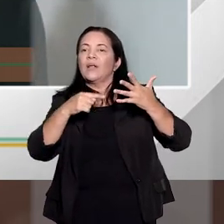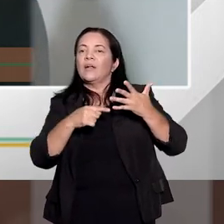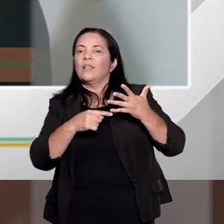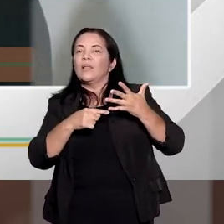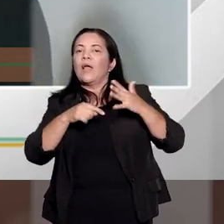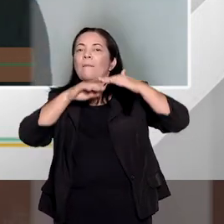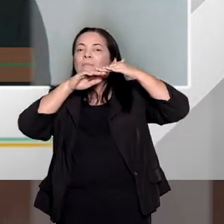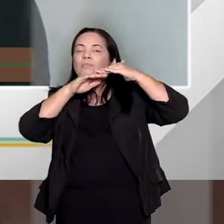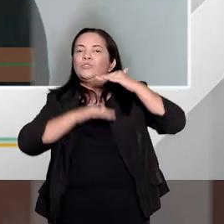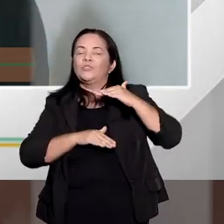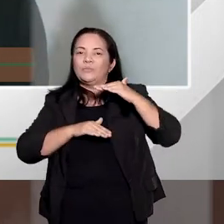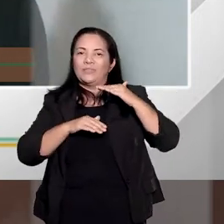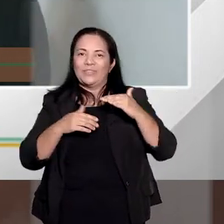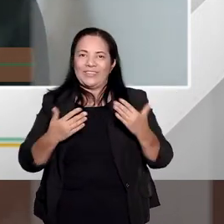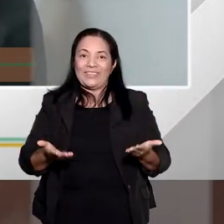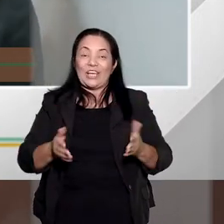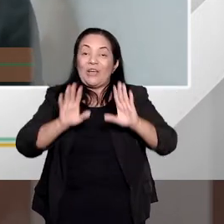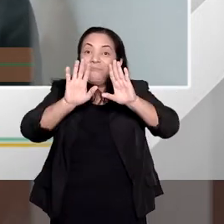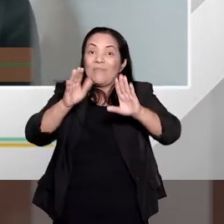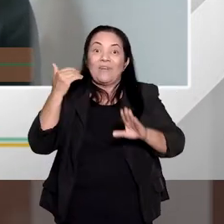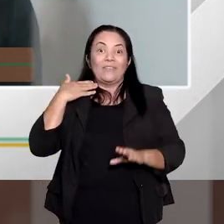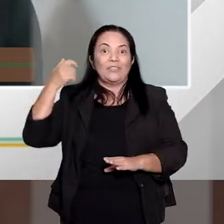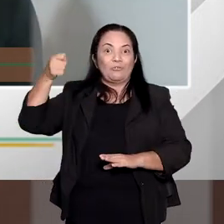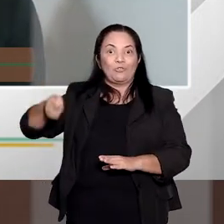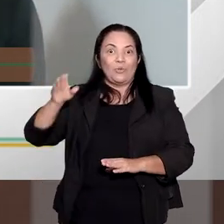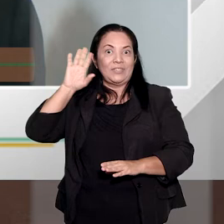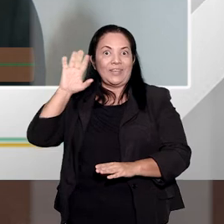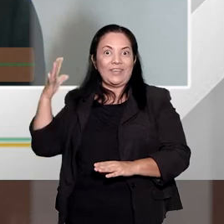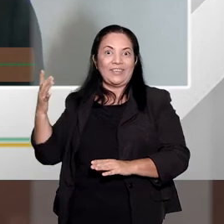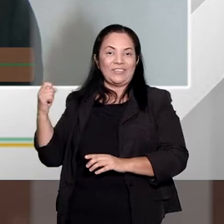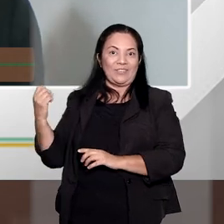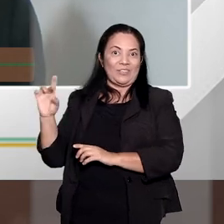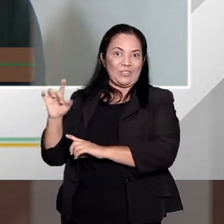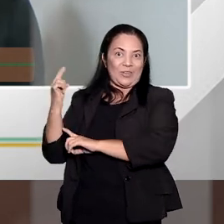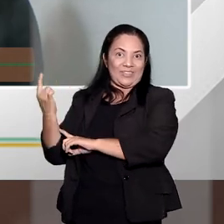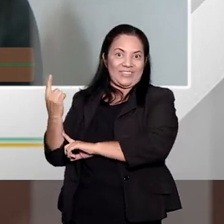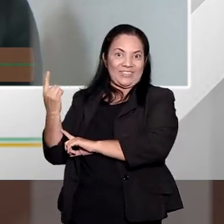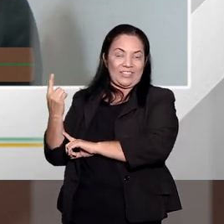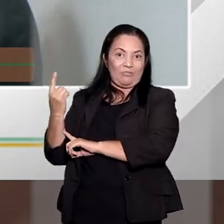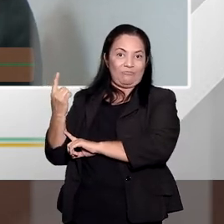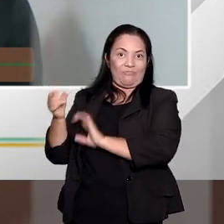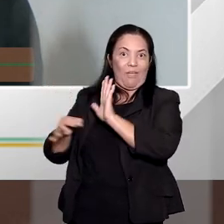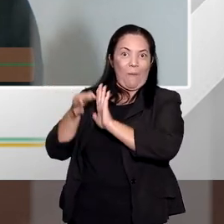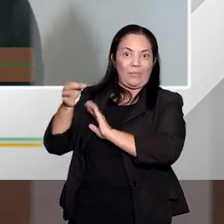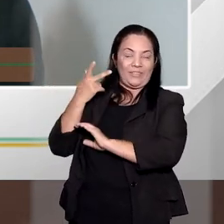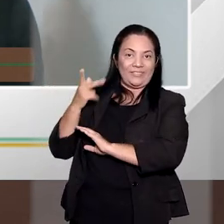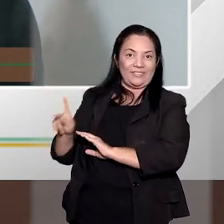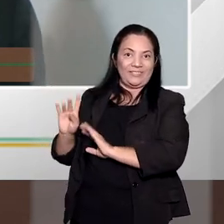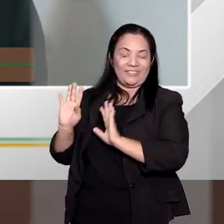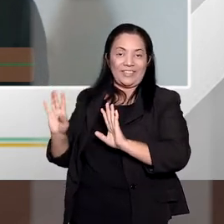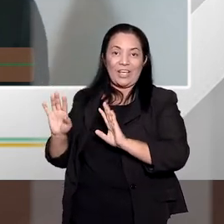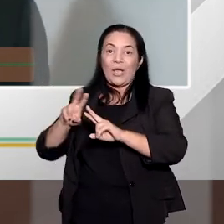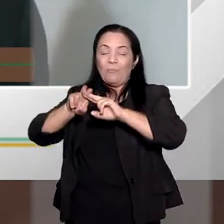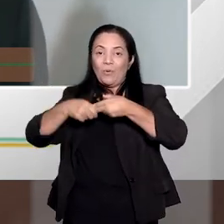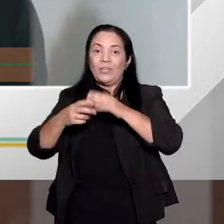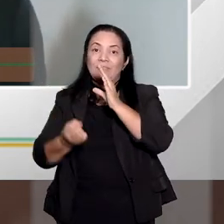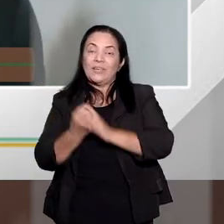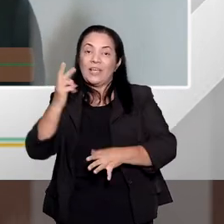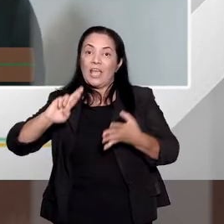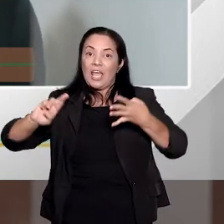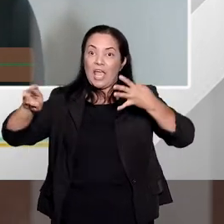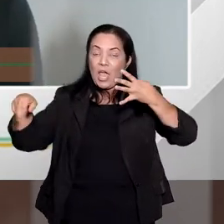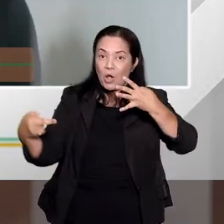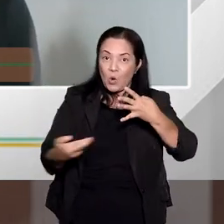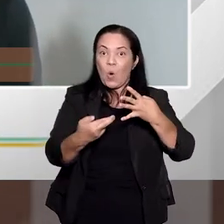então, a gente fica refém disso, e não é à toa que surgem inúmeros recursos, recursos da defensoria pública,